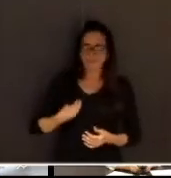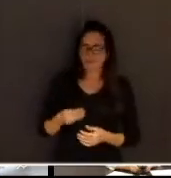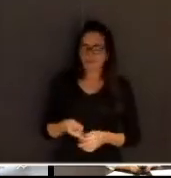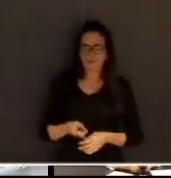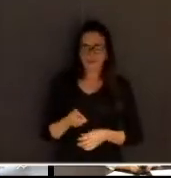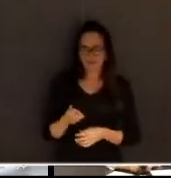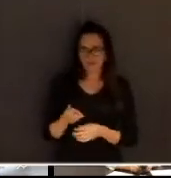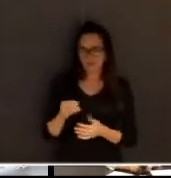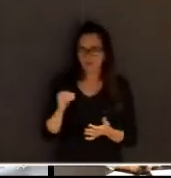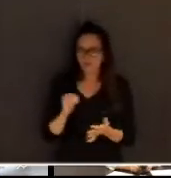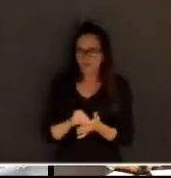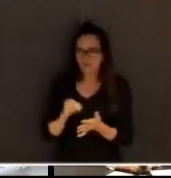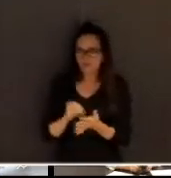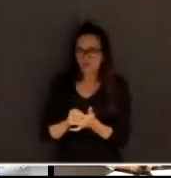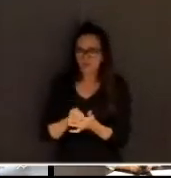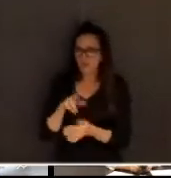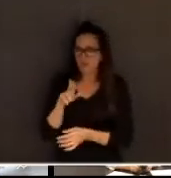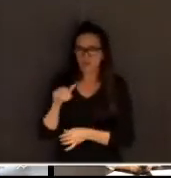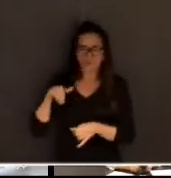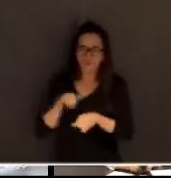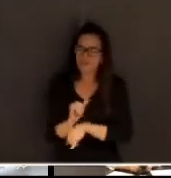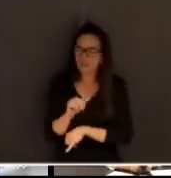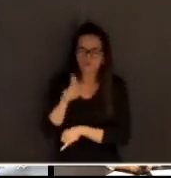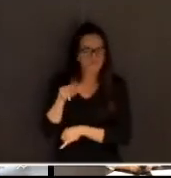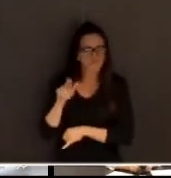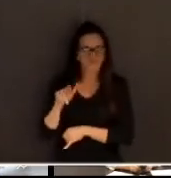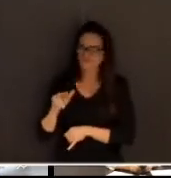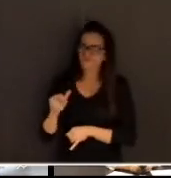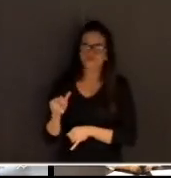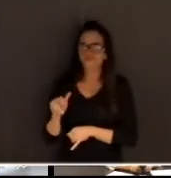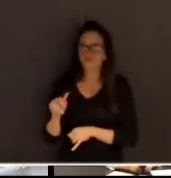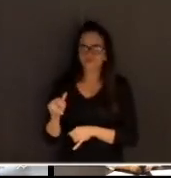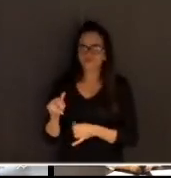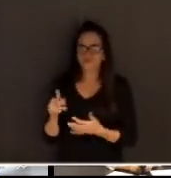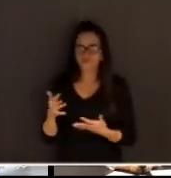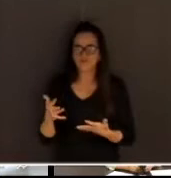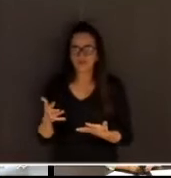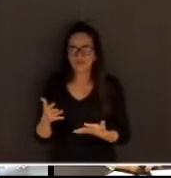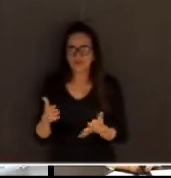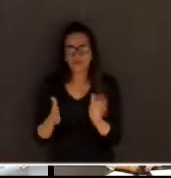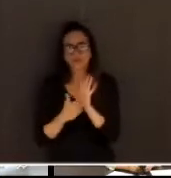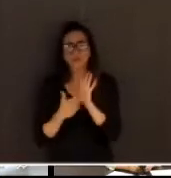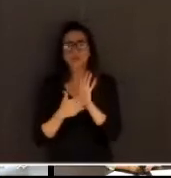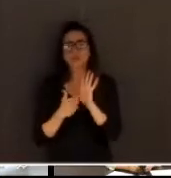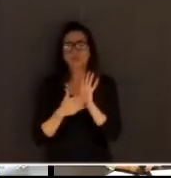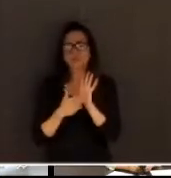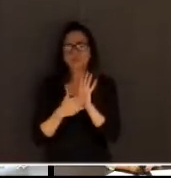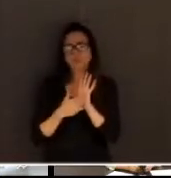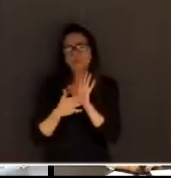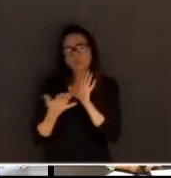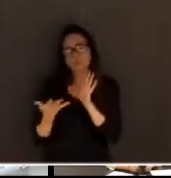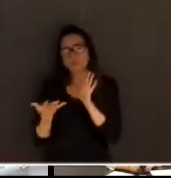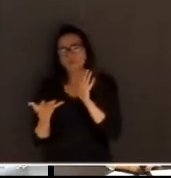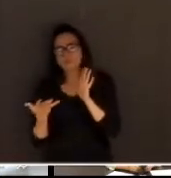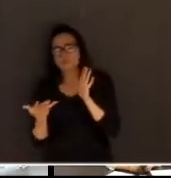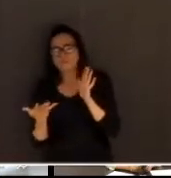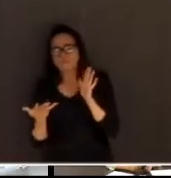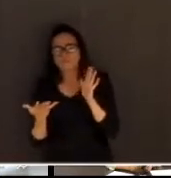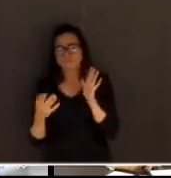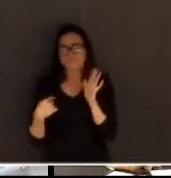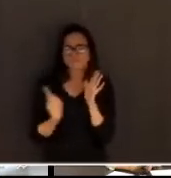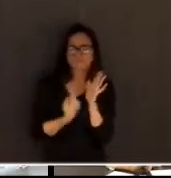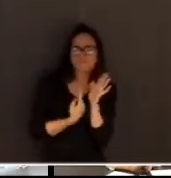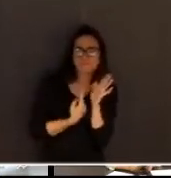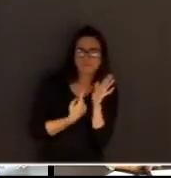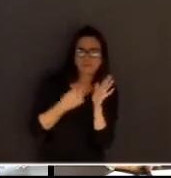júri com o juiz de forma virtual. A primeira proposta da comissão para o